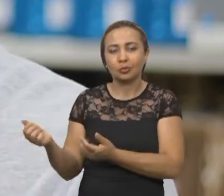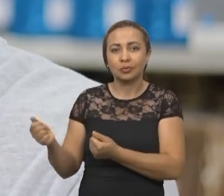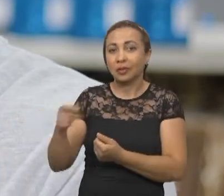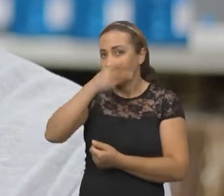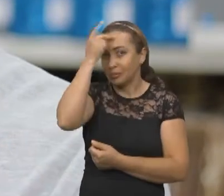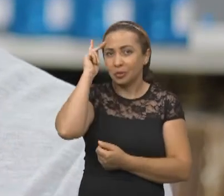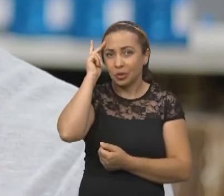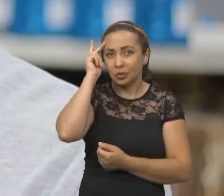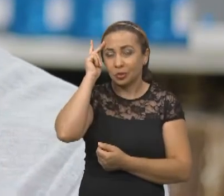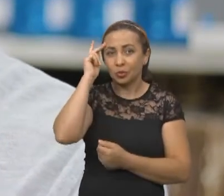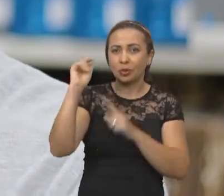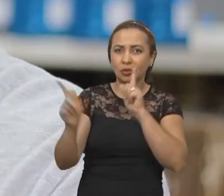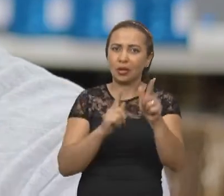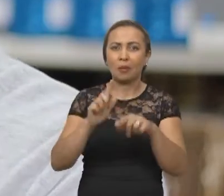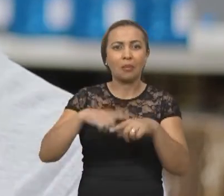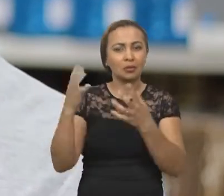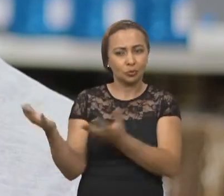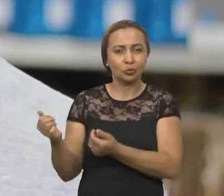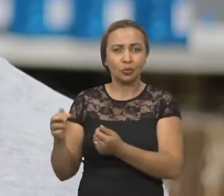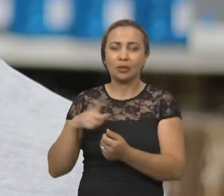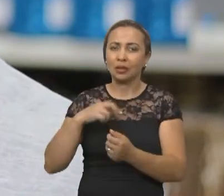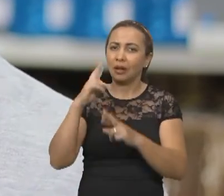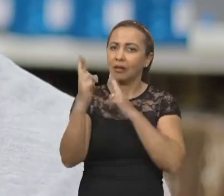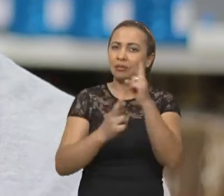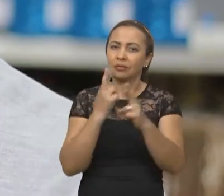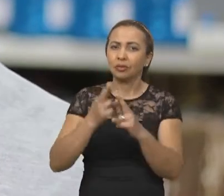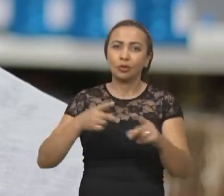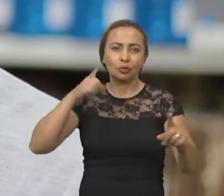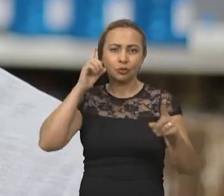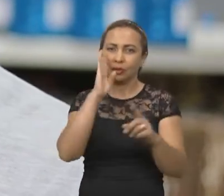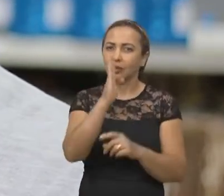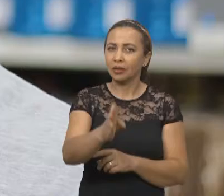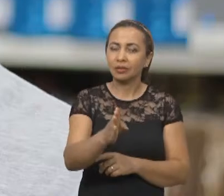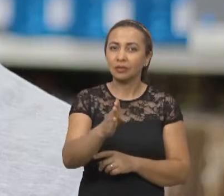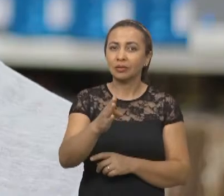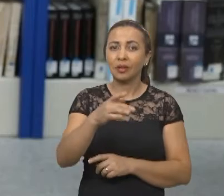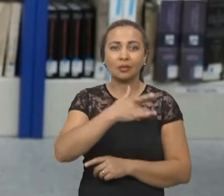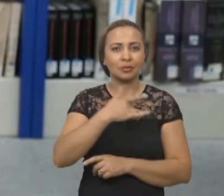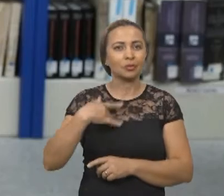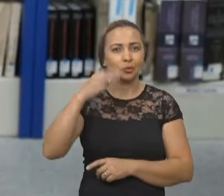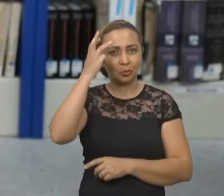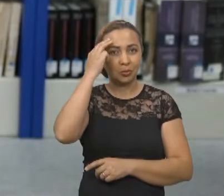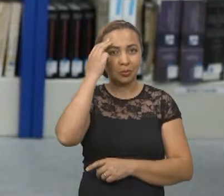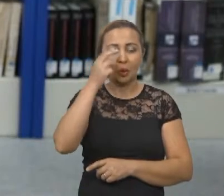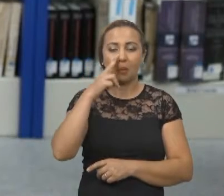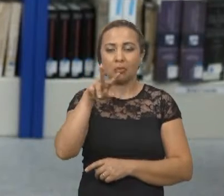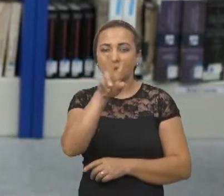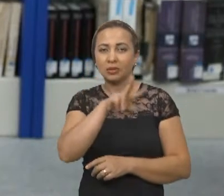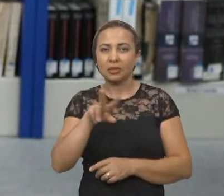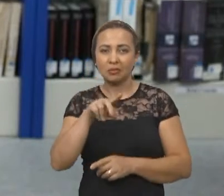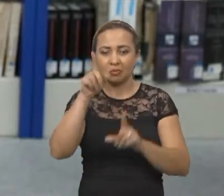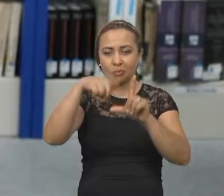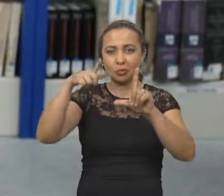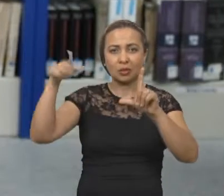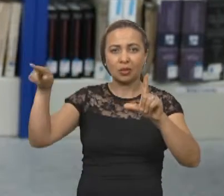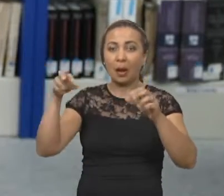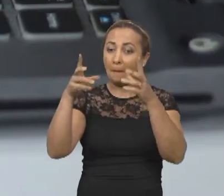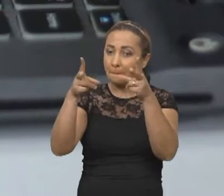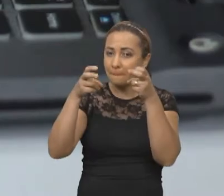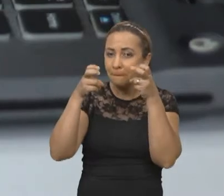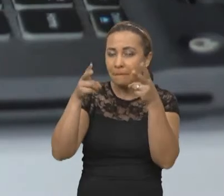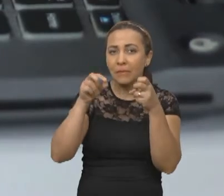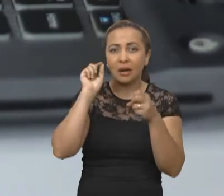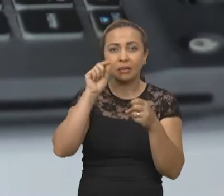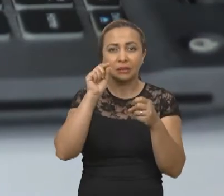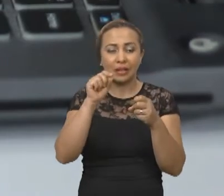pessoas em geral, mas especialmente dos jovens, tem relação direta com indicadores de saúde mental. Quando a gente observa os dados, a gente consegue perceber